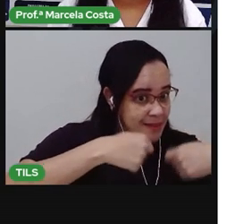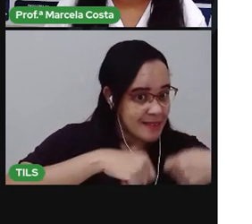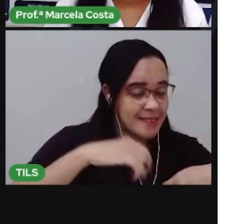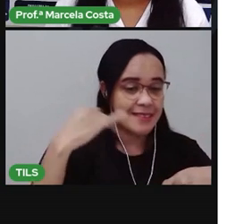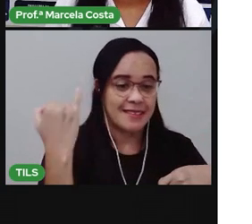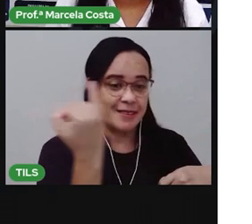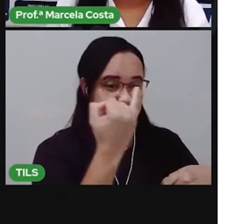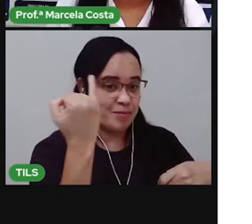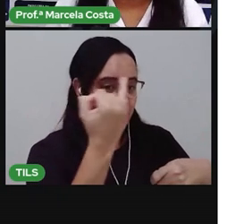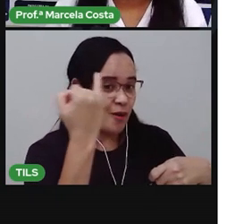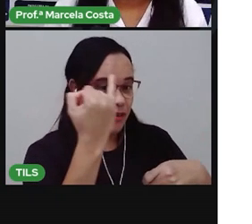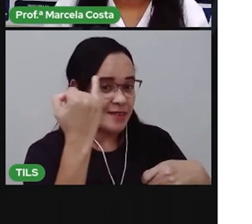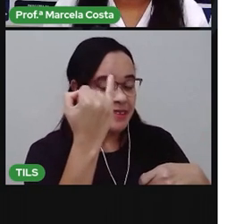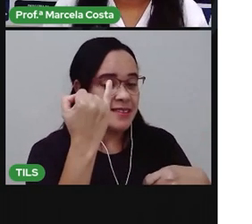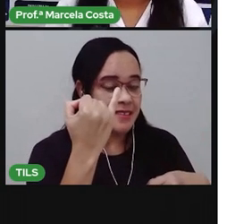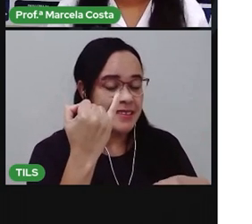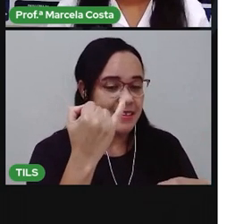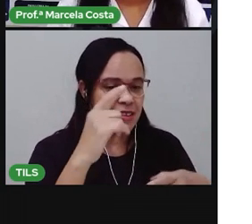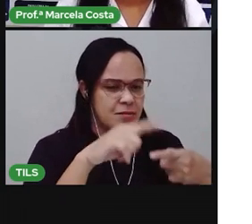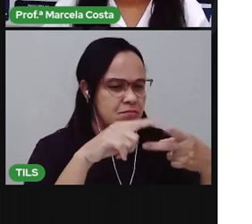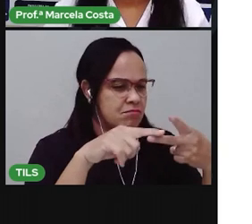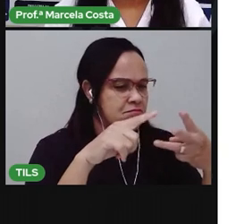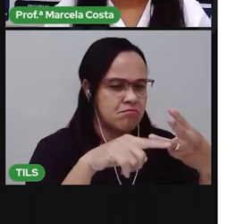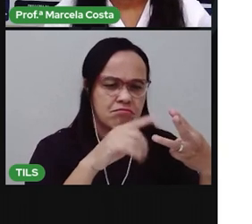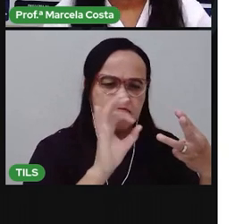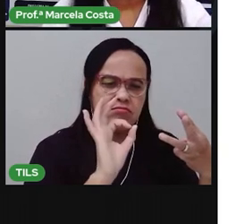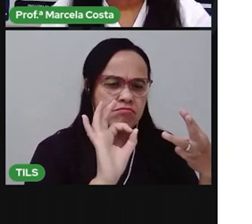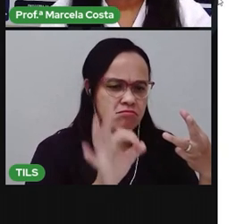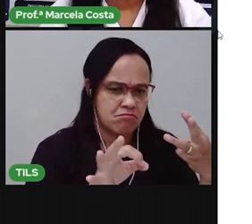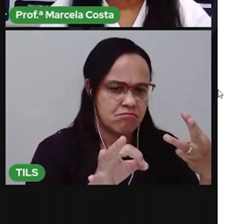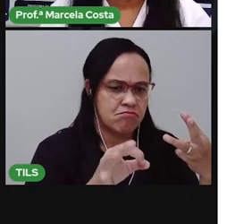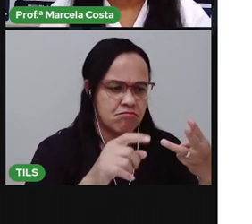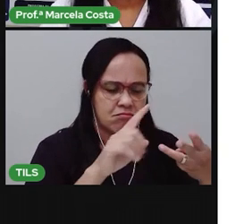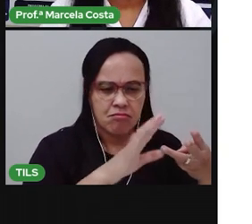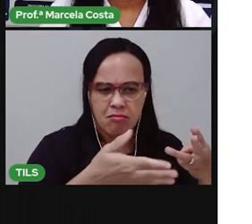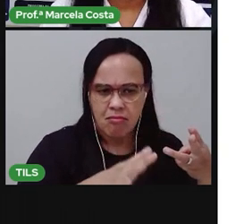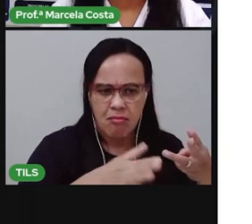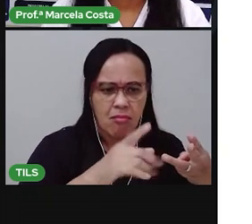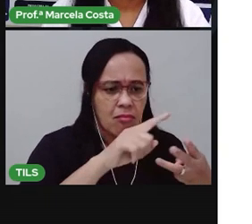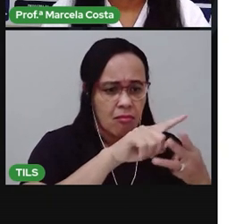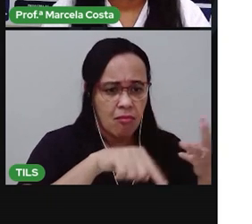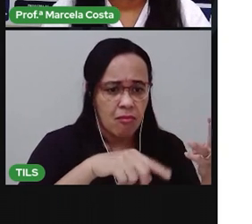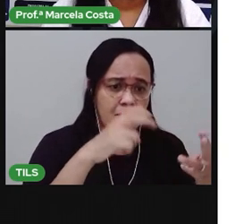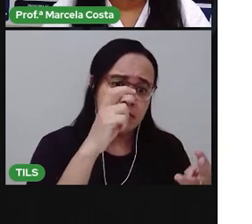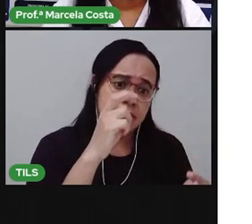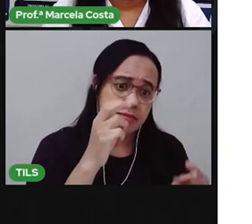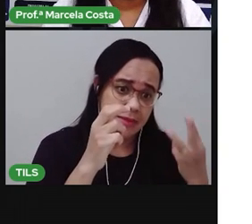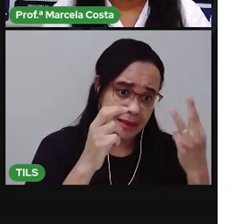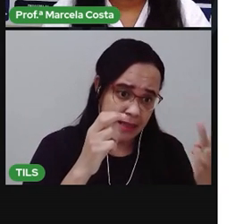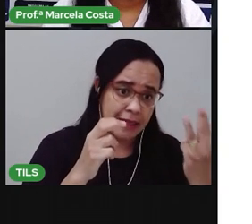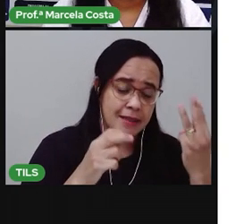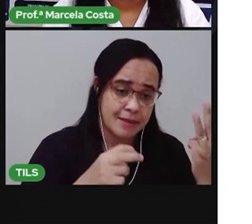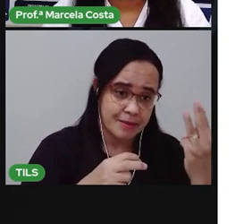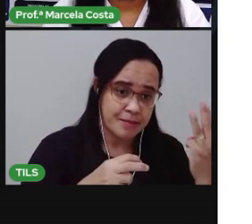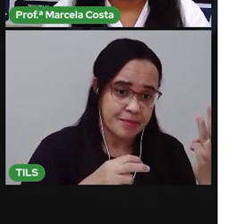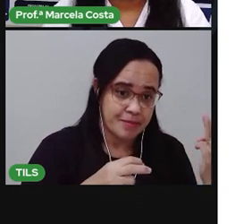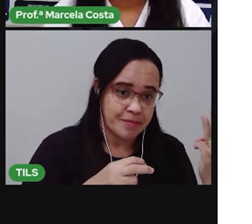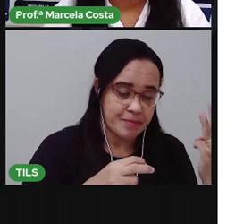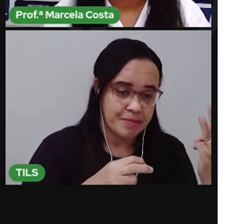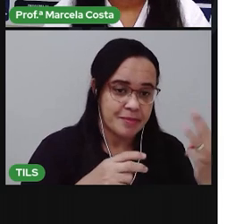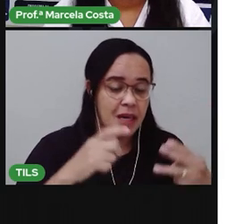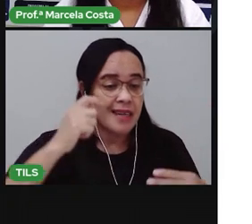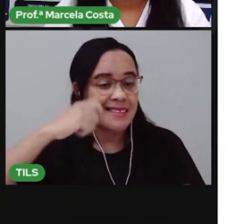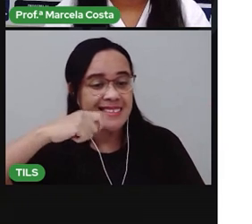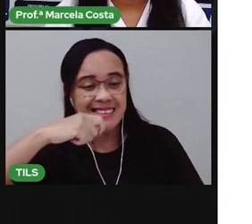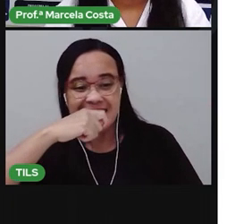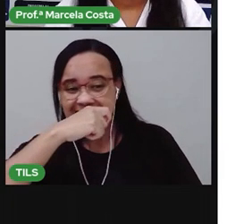menos três vezes durante o dia. Então, ó, olha a frase escovar